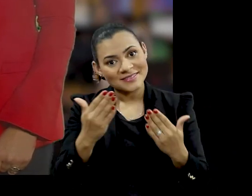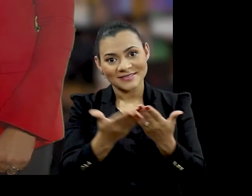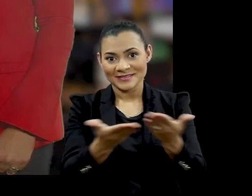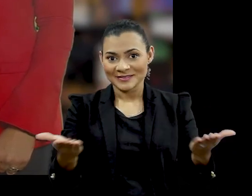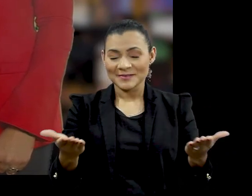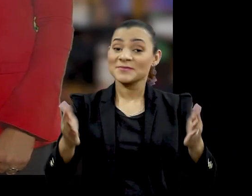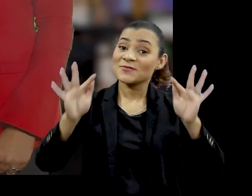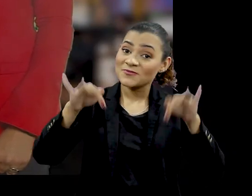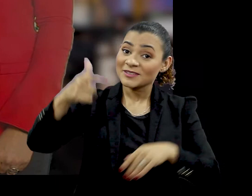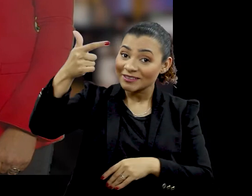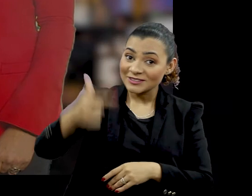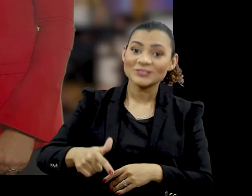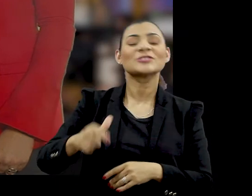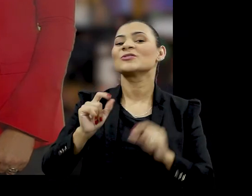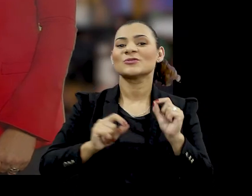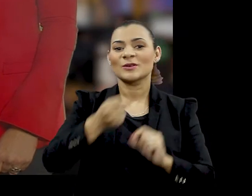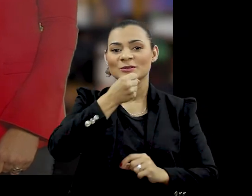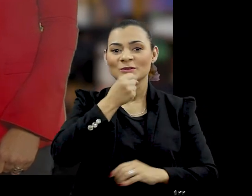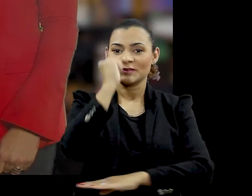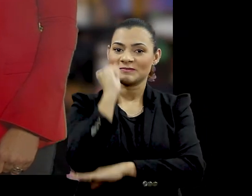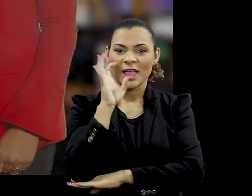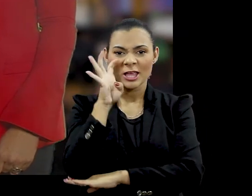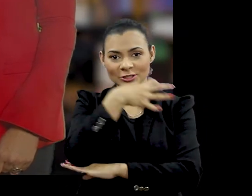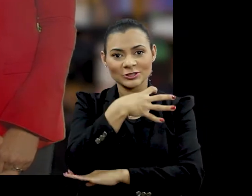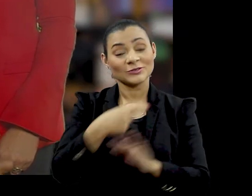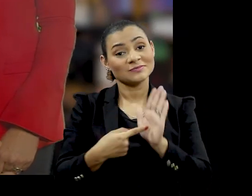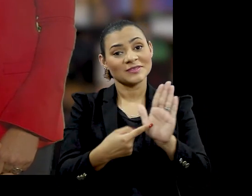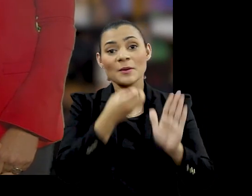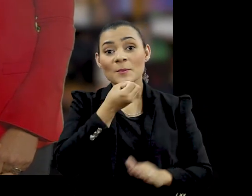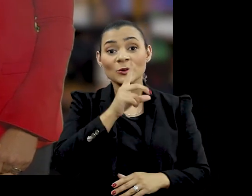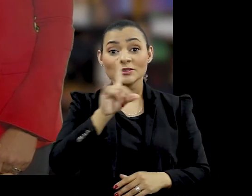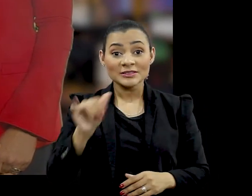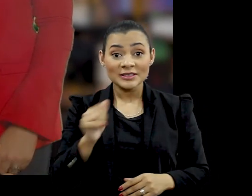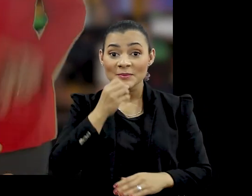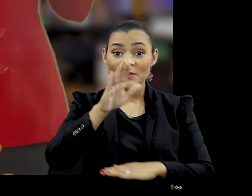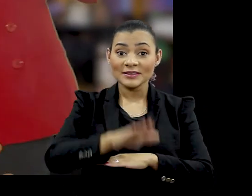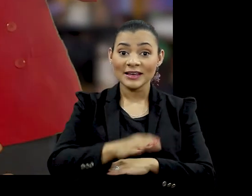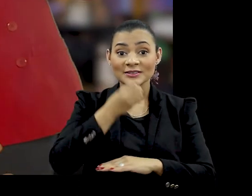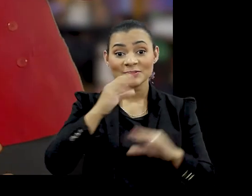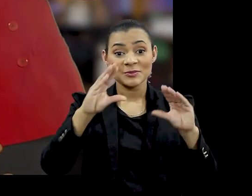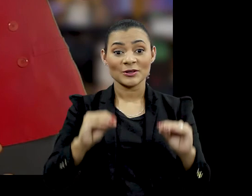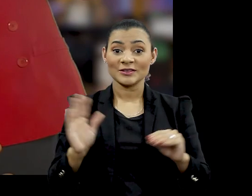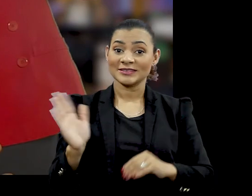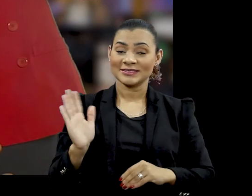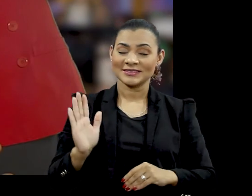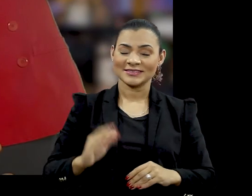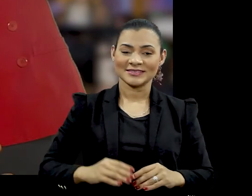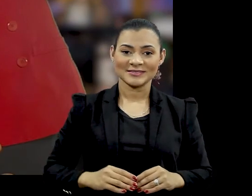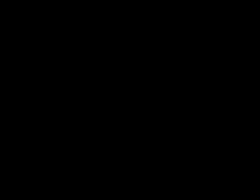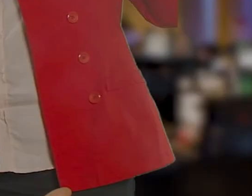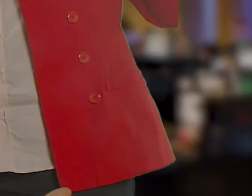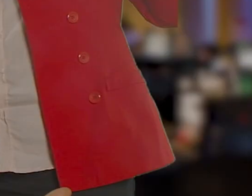agradecimento Encerramos mais uma edição do Jornal Resisto Bom dia Boa tarde Ou boa noite